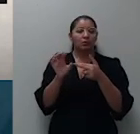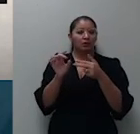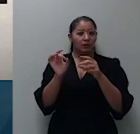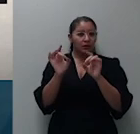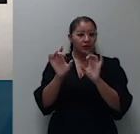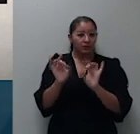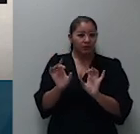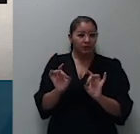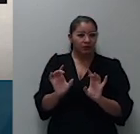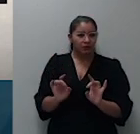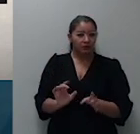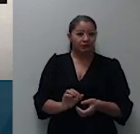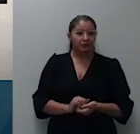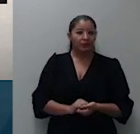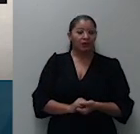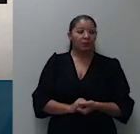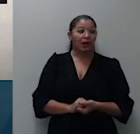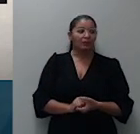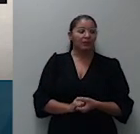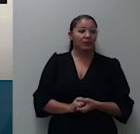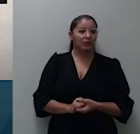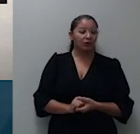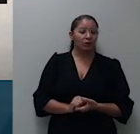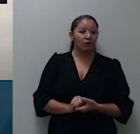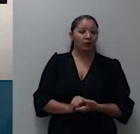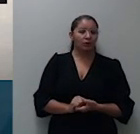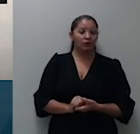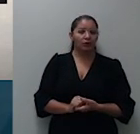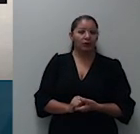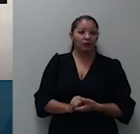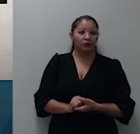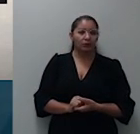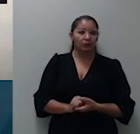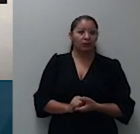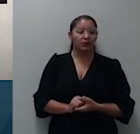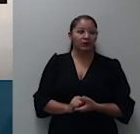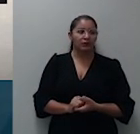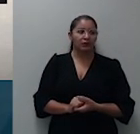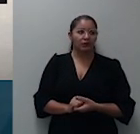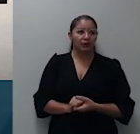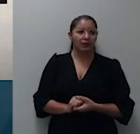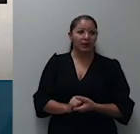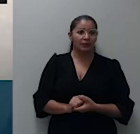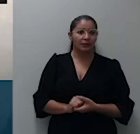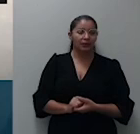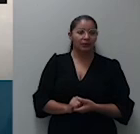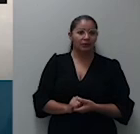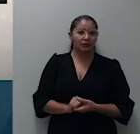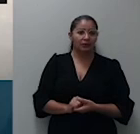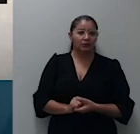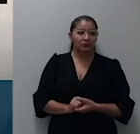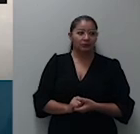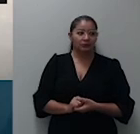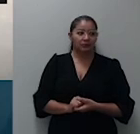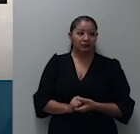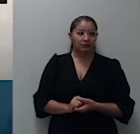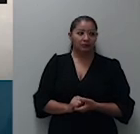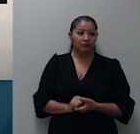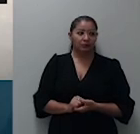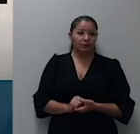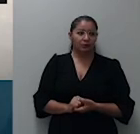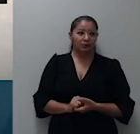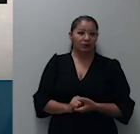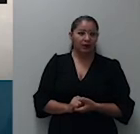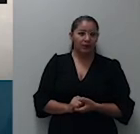acompanhando a divergência portanto concluído o julgamento eu proclamo o resultado